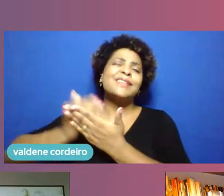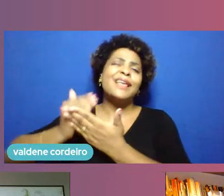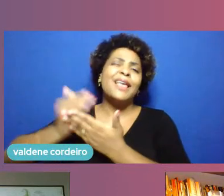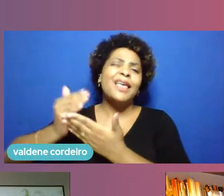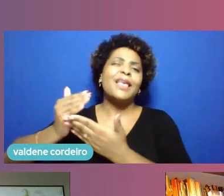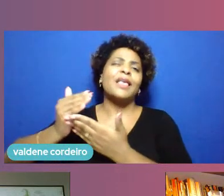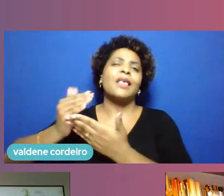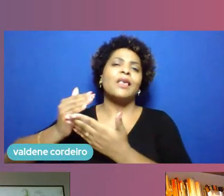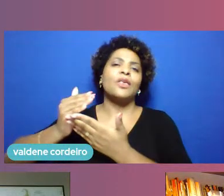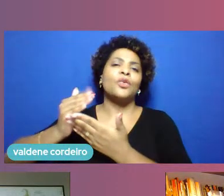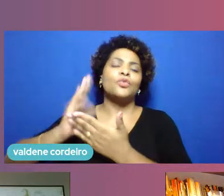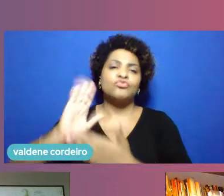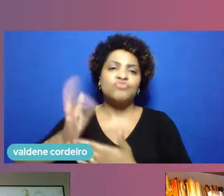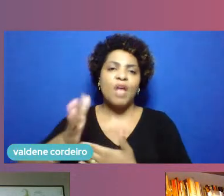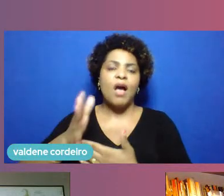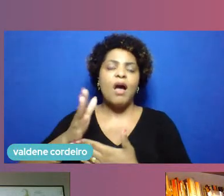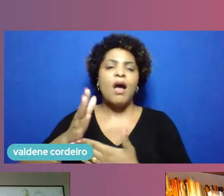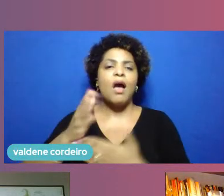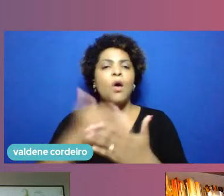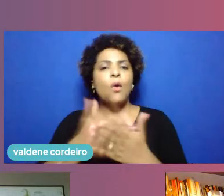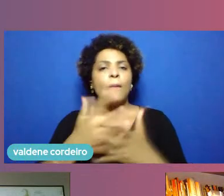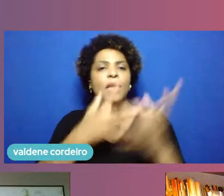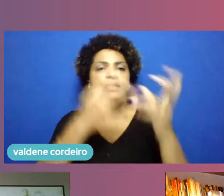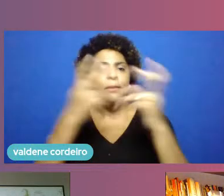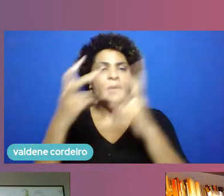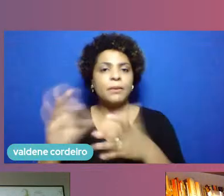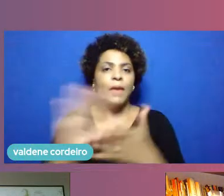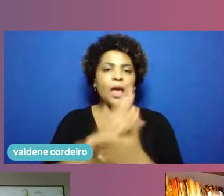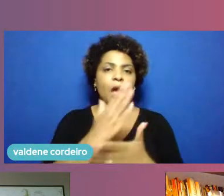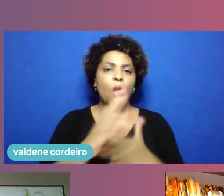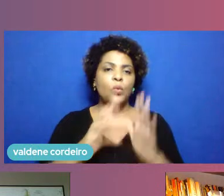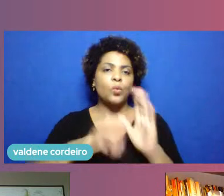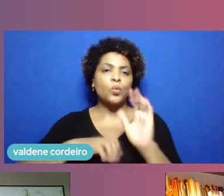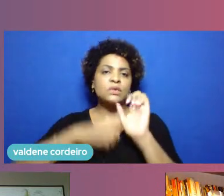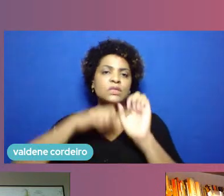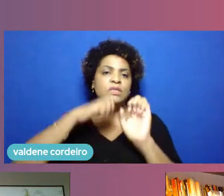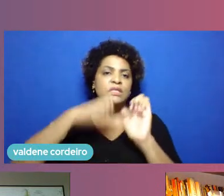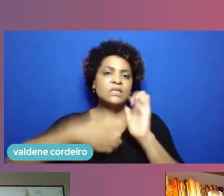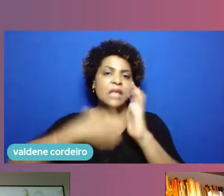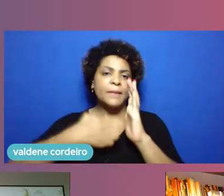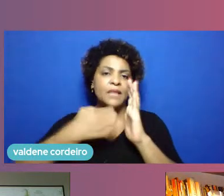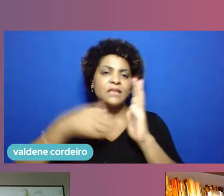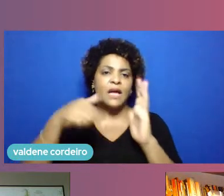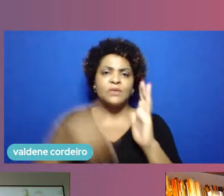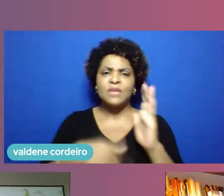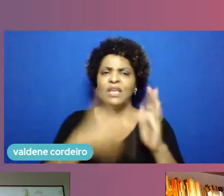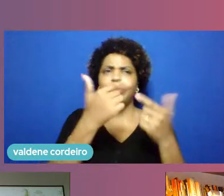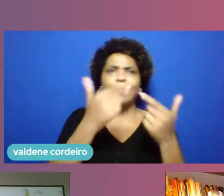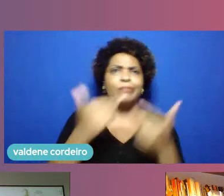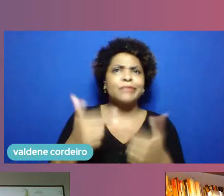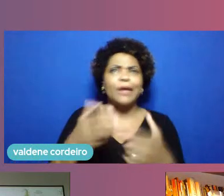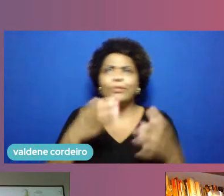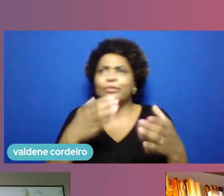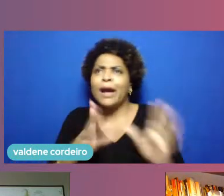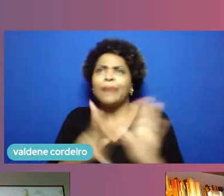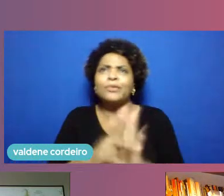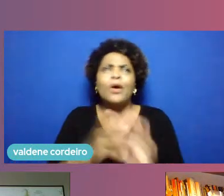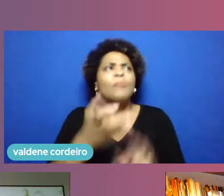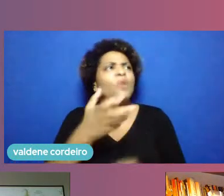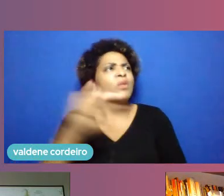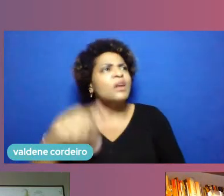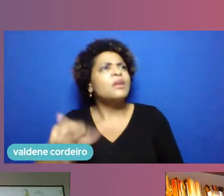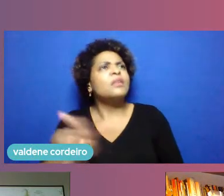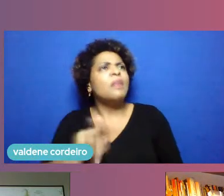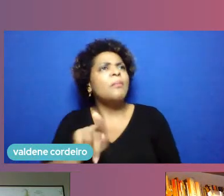iniciante já começa a perceber alguns empresários poxa aqui não tem um co-work não tem um espaço maker eu quero desenvolver isso aqui na minha região